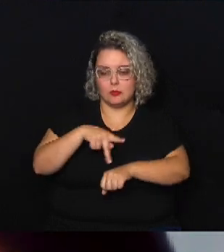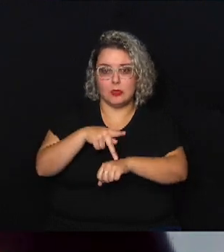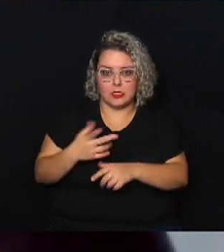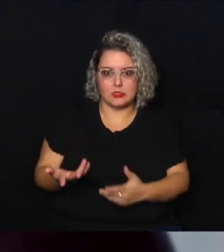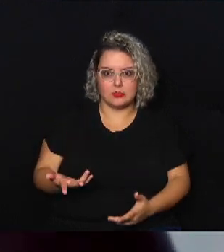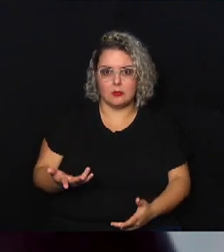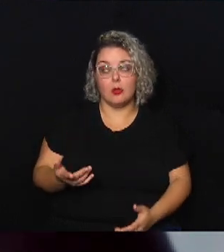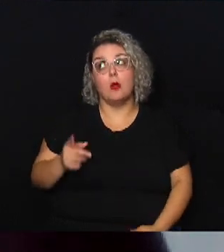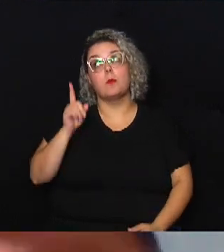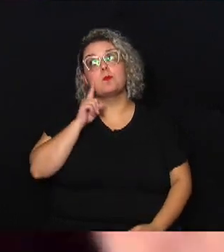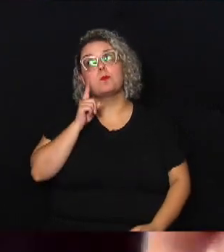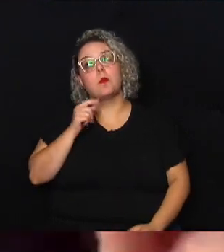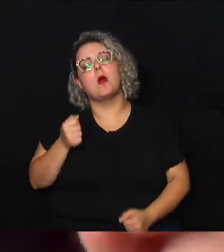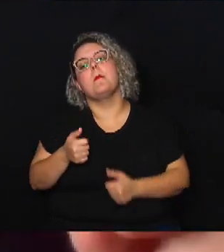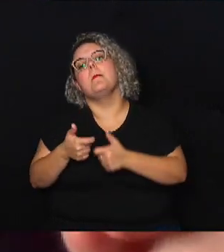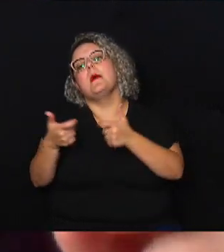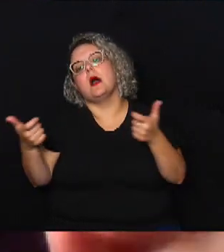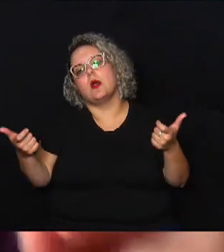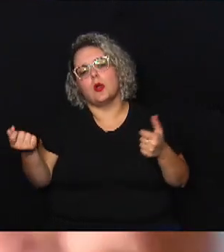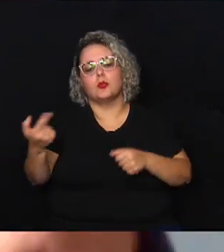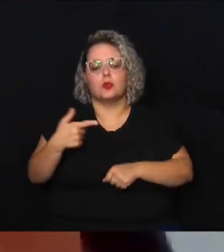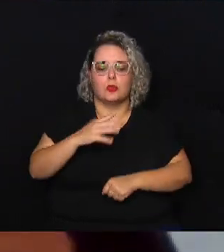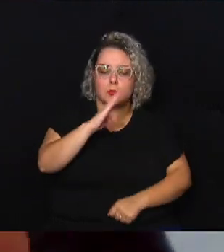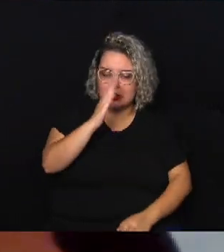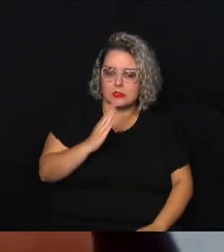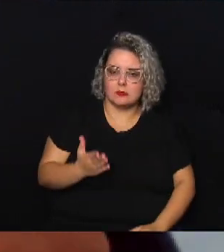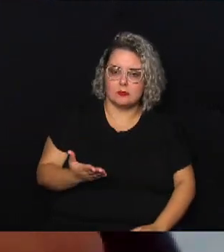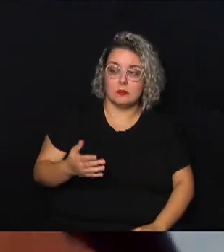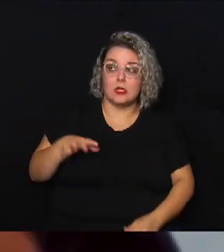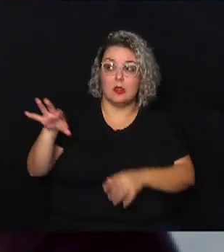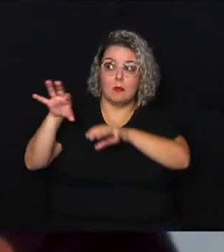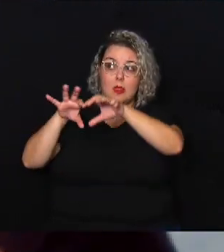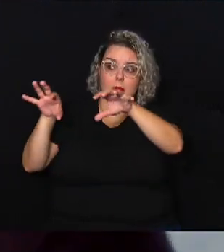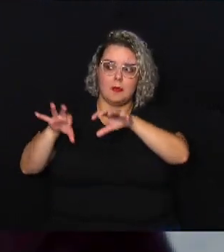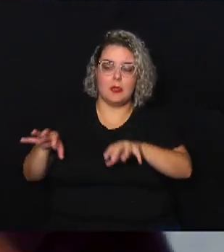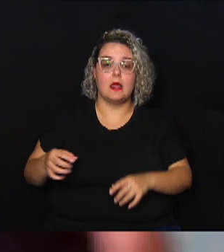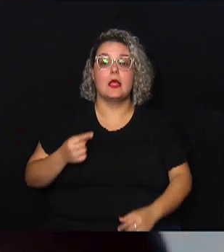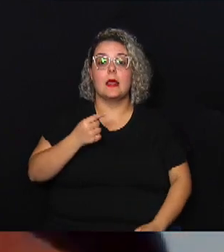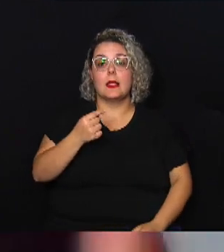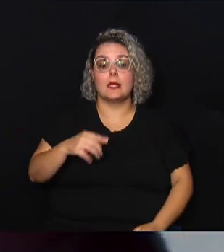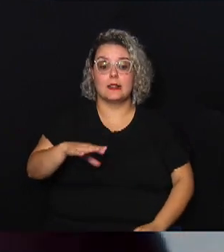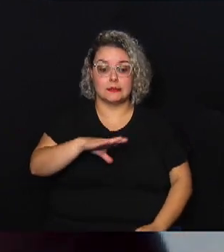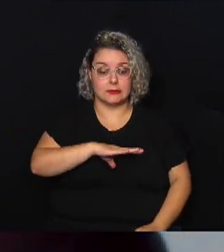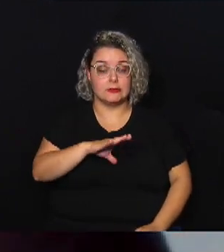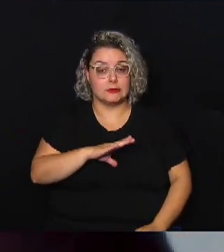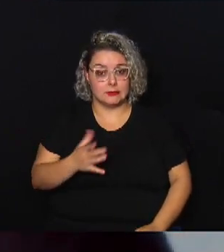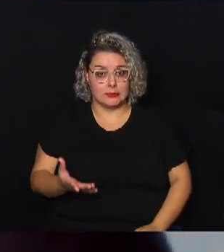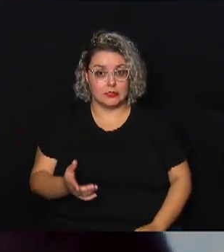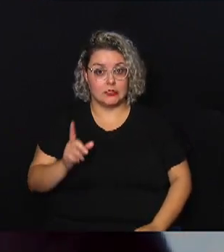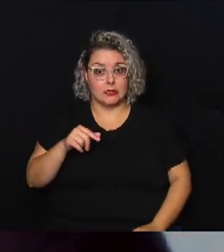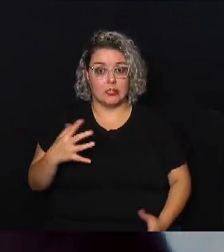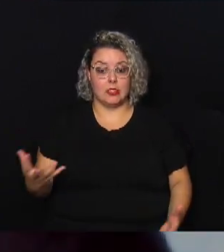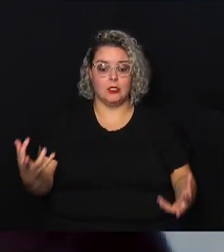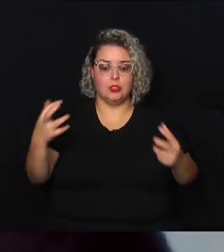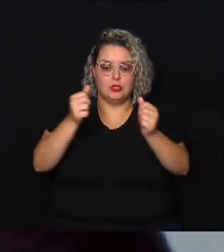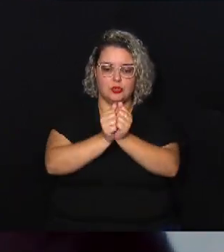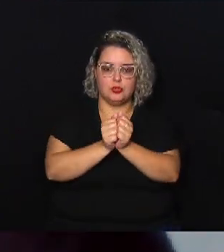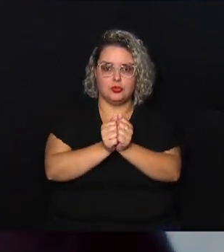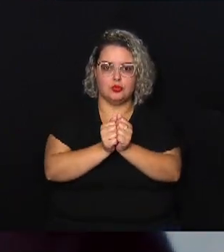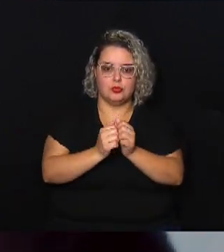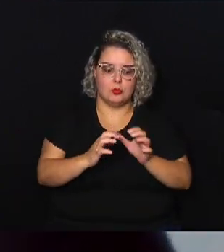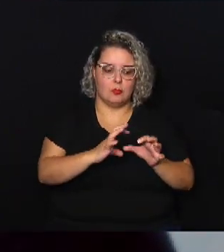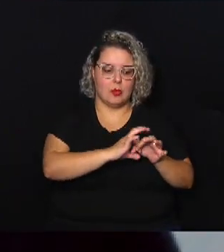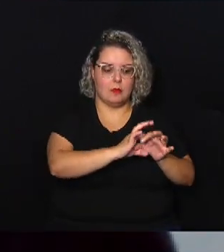profundamente descentralizados mas cada uma das cidades é muito integrada em cada uma das pontas